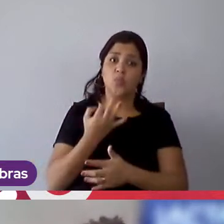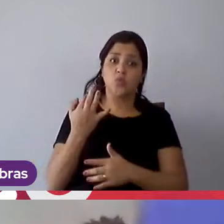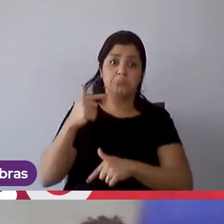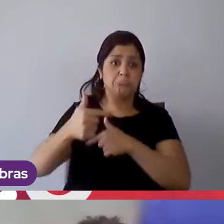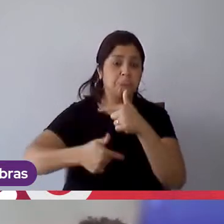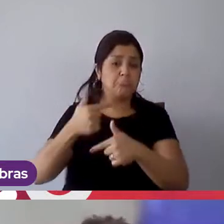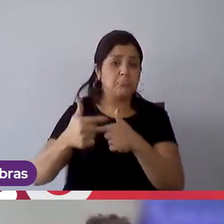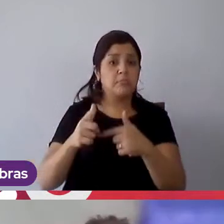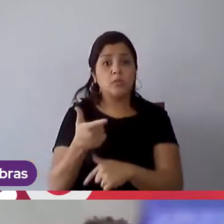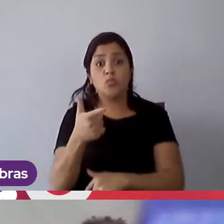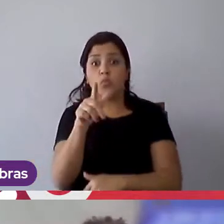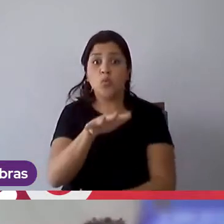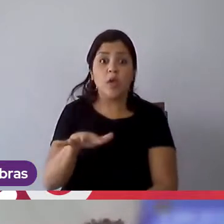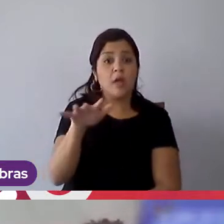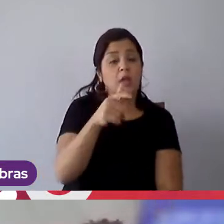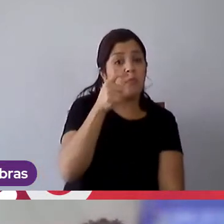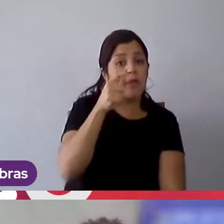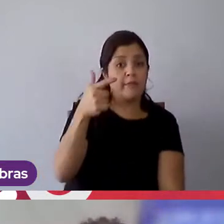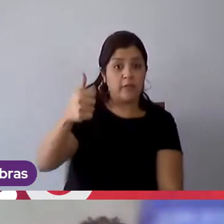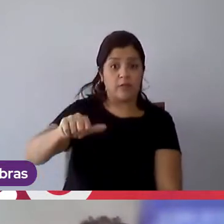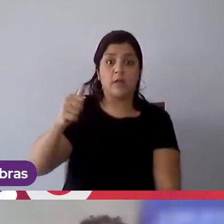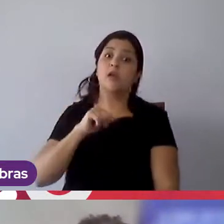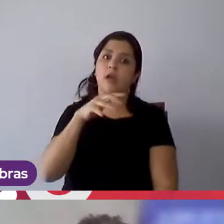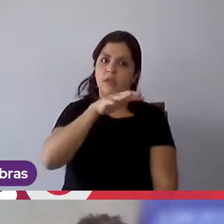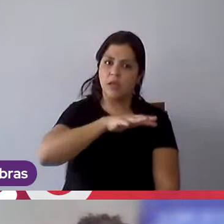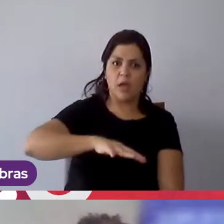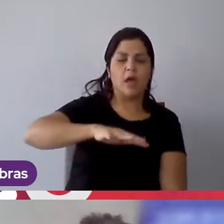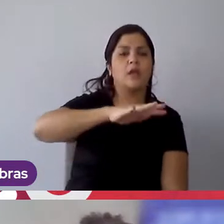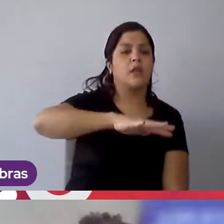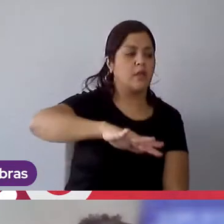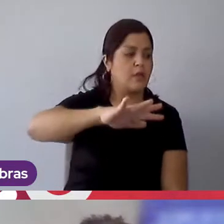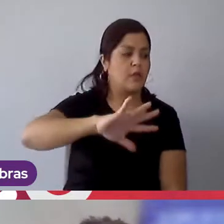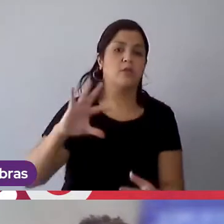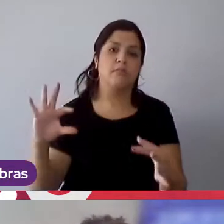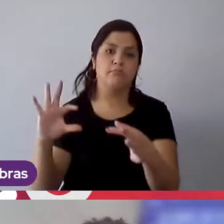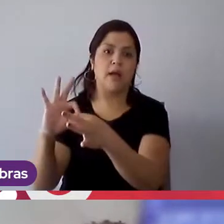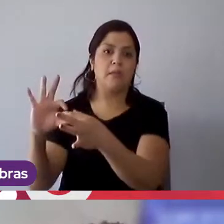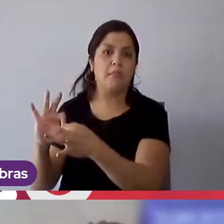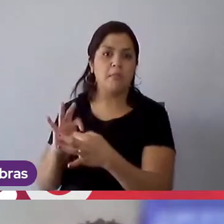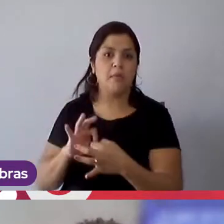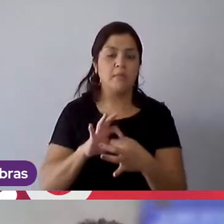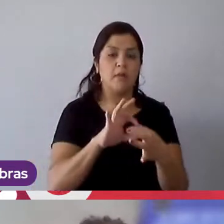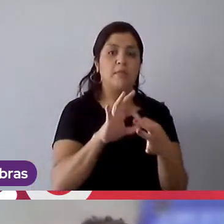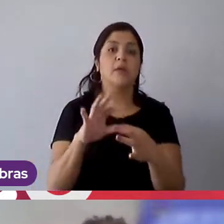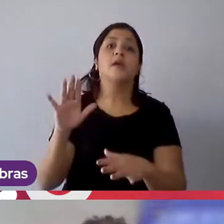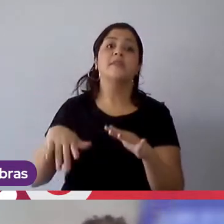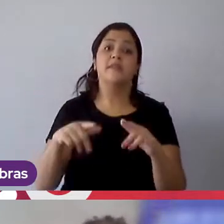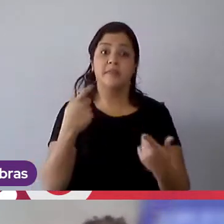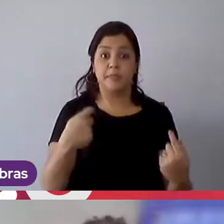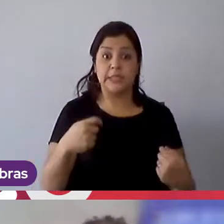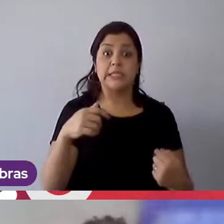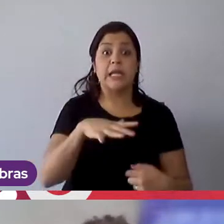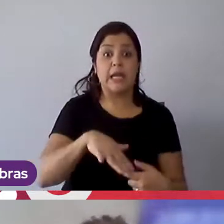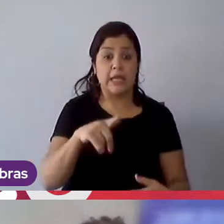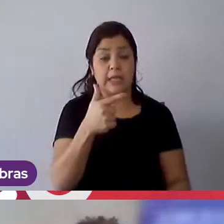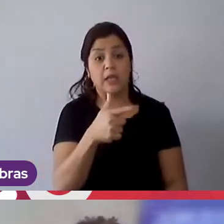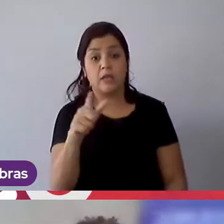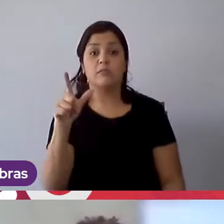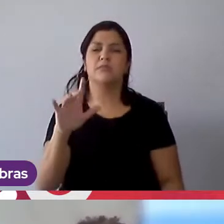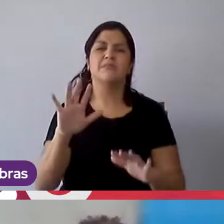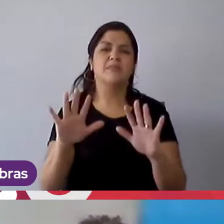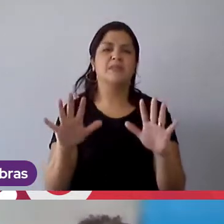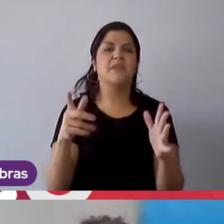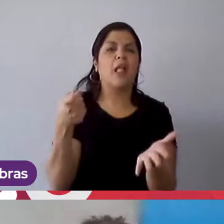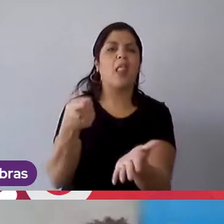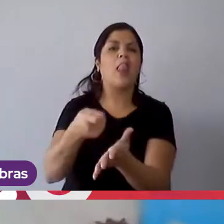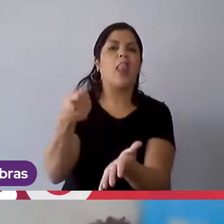passar para uma outra área, né, como eu disse aqui, nós temos muitas áreas correlatas, né, então às vezes precisa entregar para outra área, mas não fica aquela